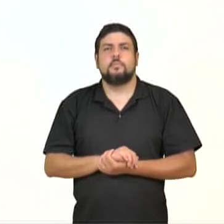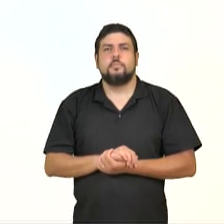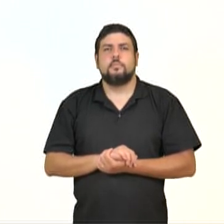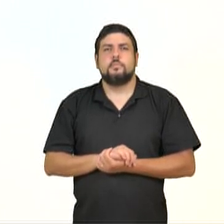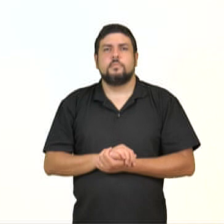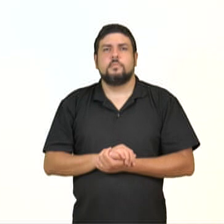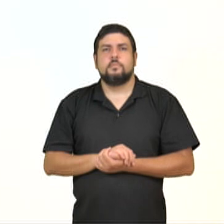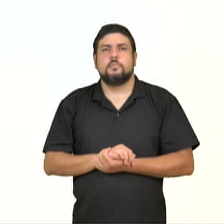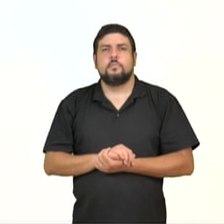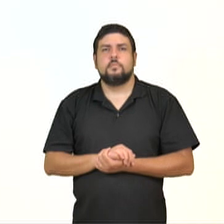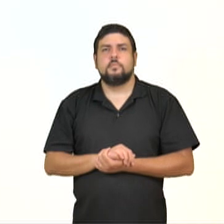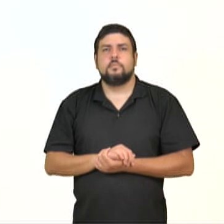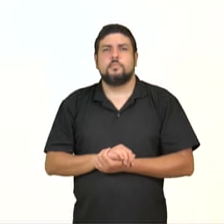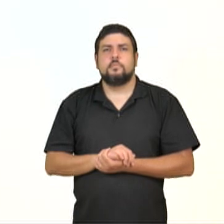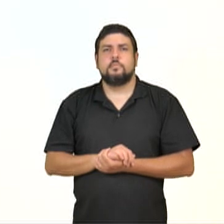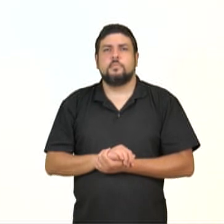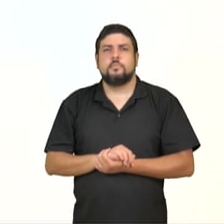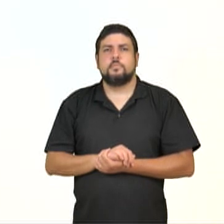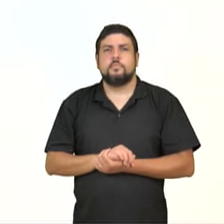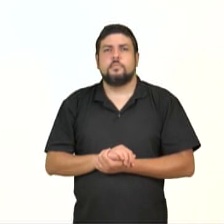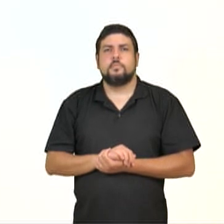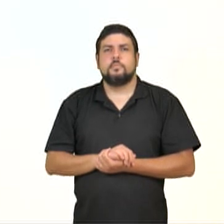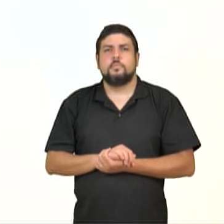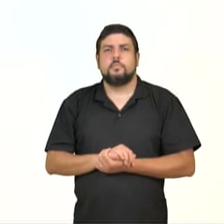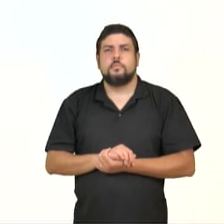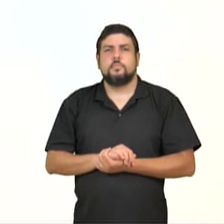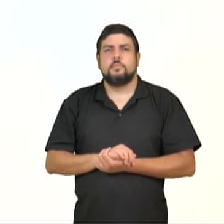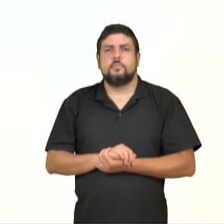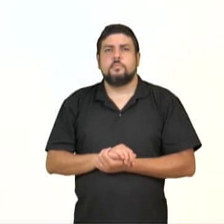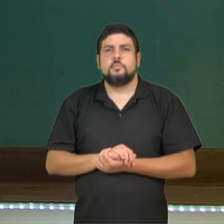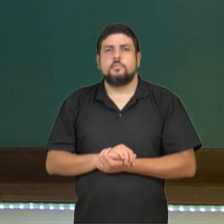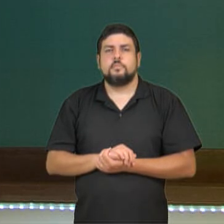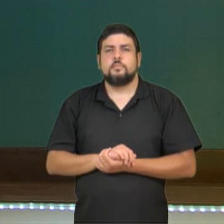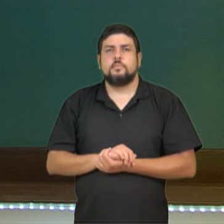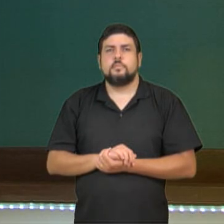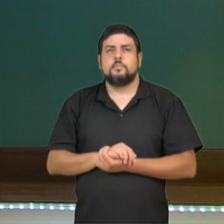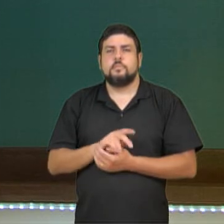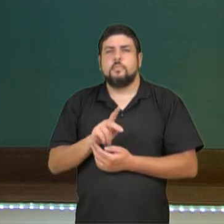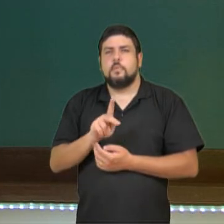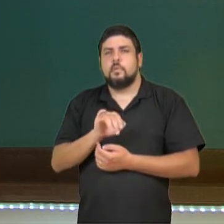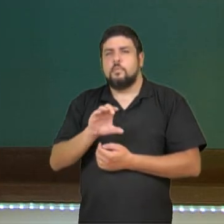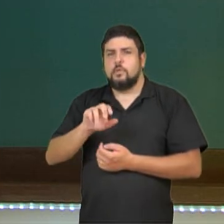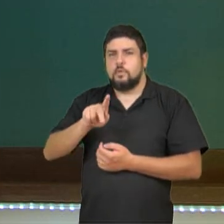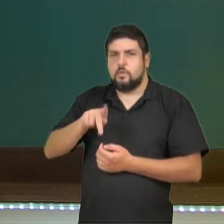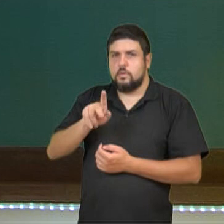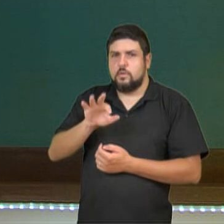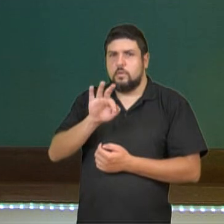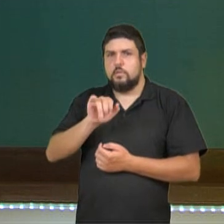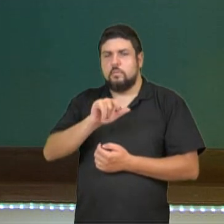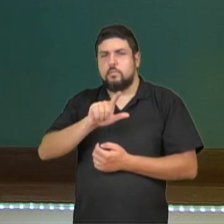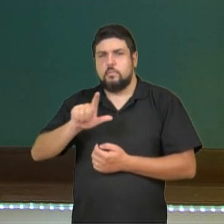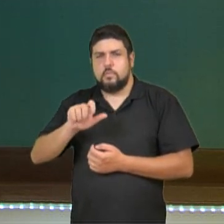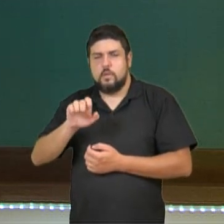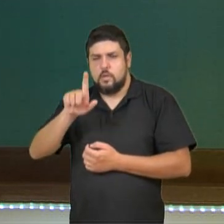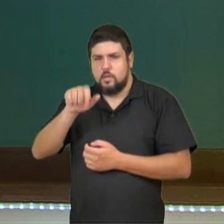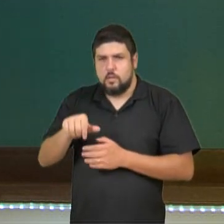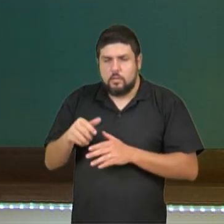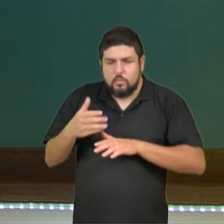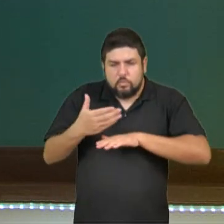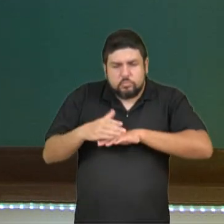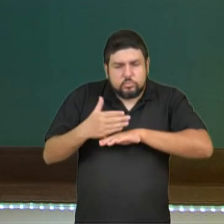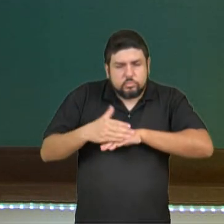E o kickflip, que também é bem conhecido. É uma das primeiras manobras que as pessoas que começam a praticar o skate começam a fazer.